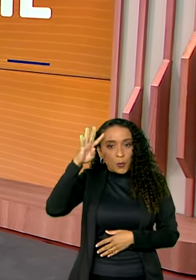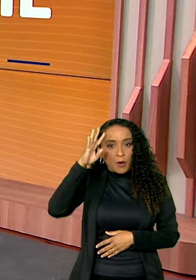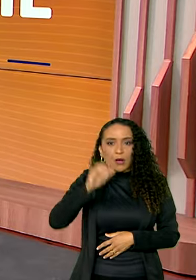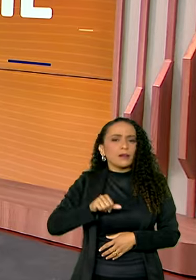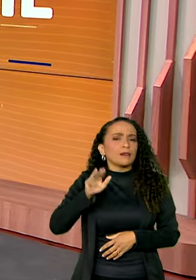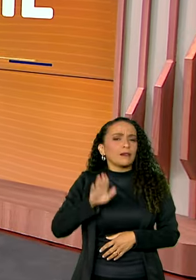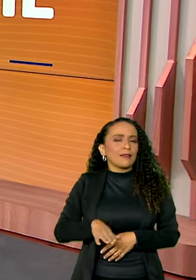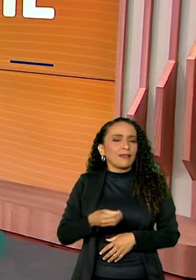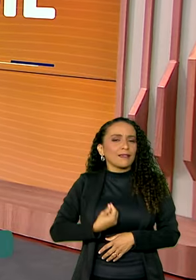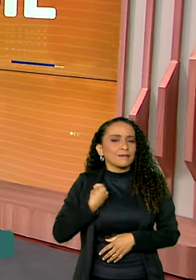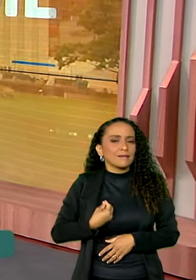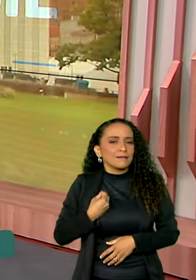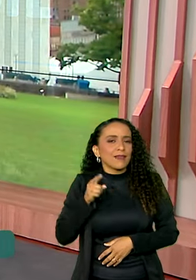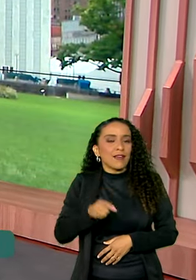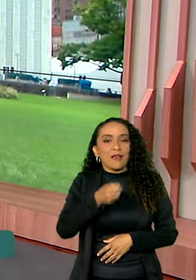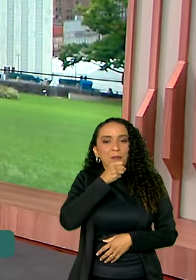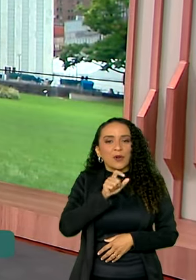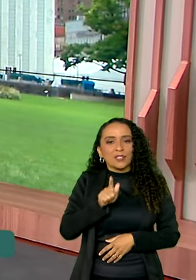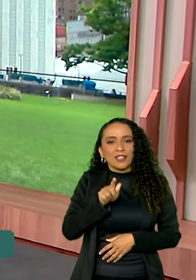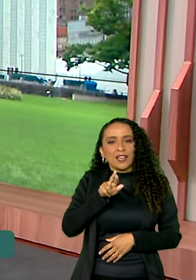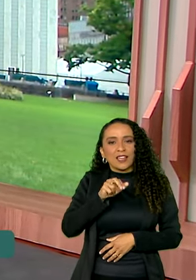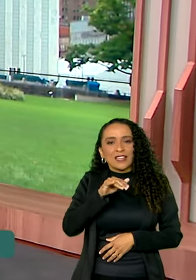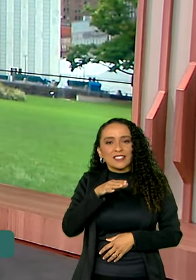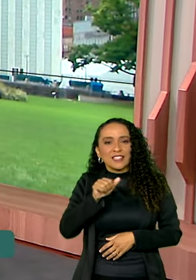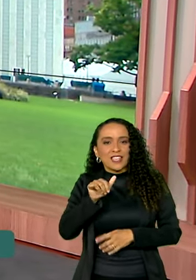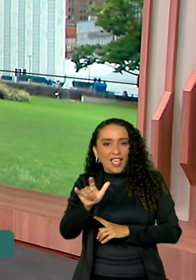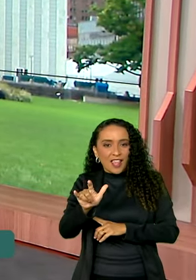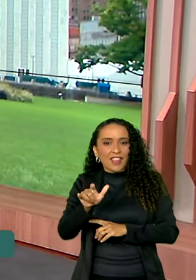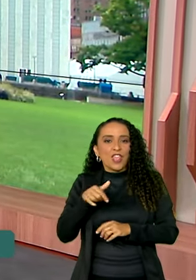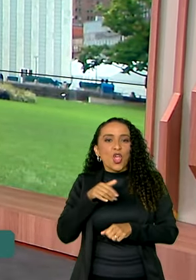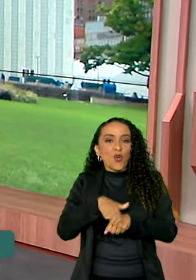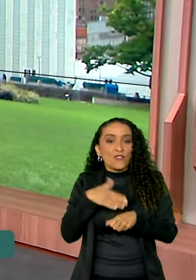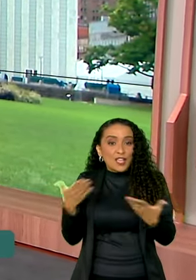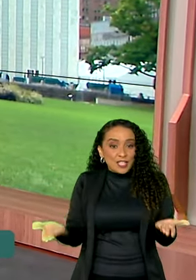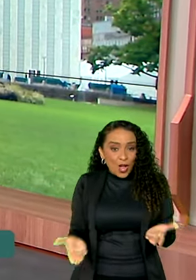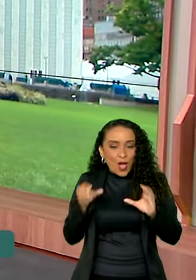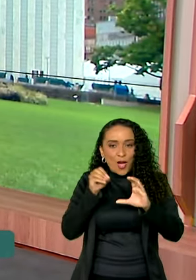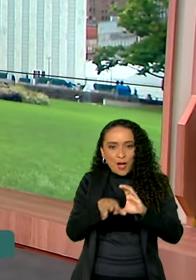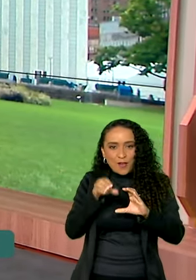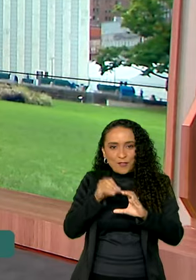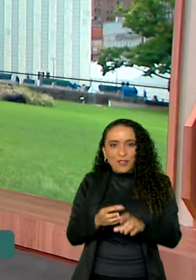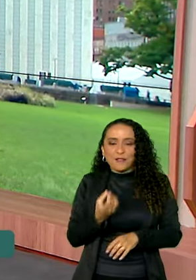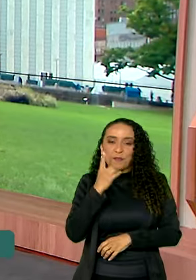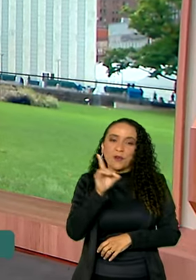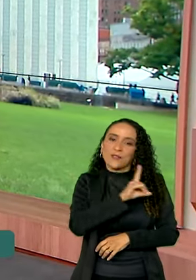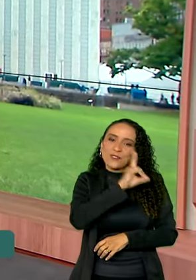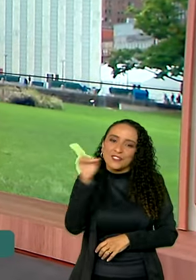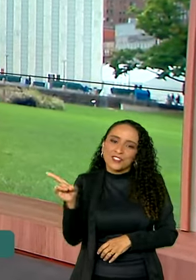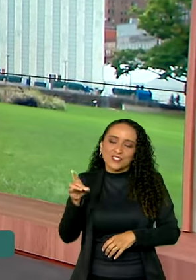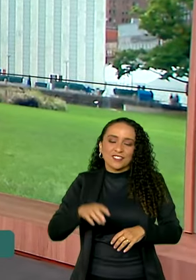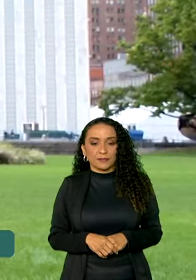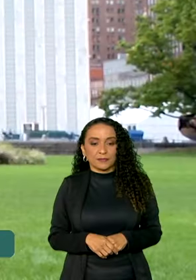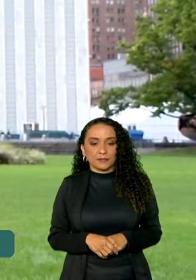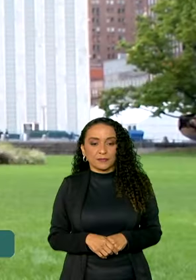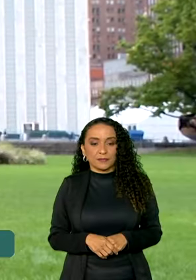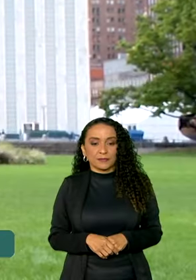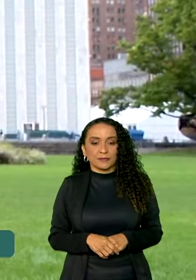-feira. Quem está lá é a repórter Graciele Bittencourt, que conversa com a gente ao vivo. Bom dia, Graciele.